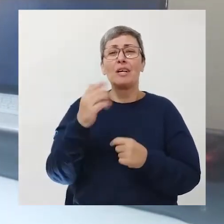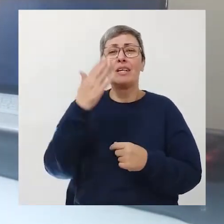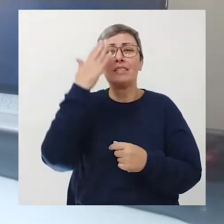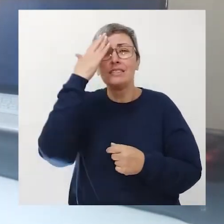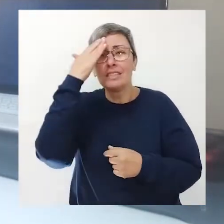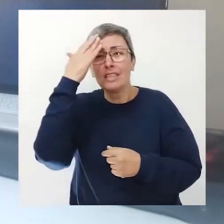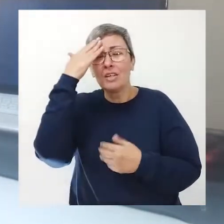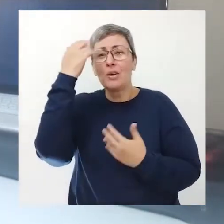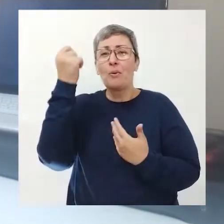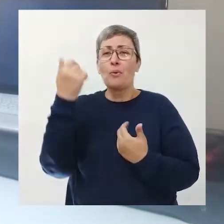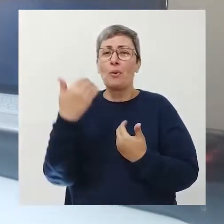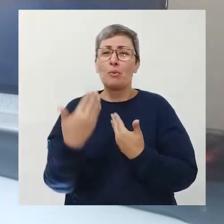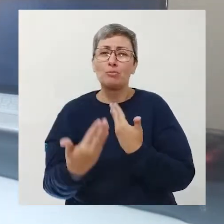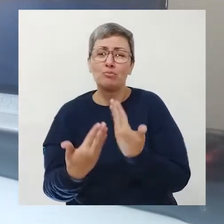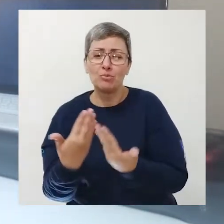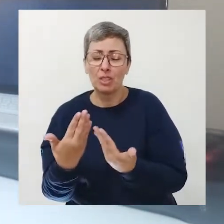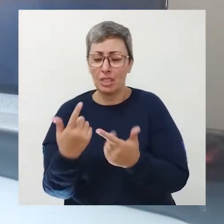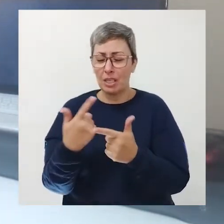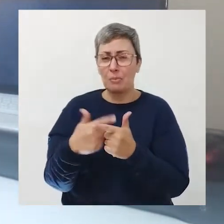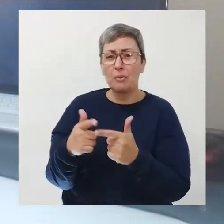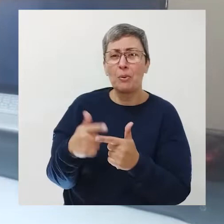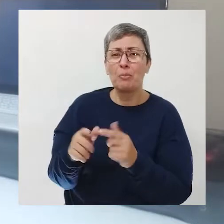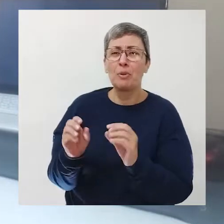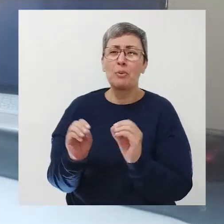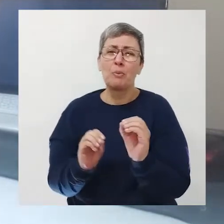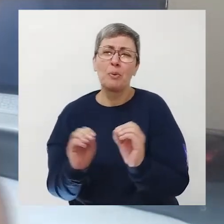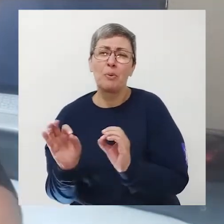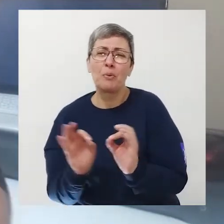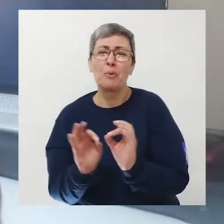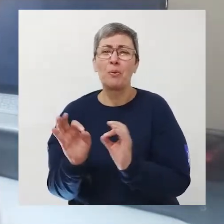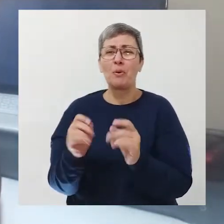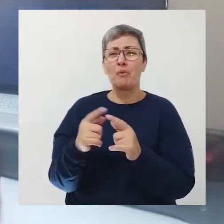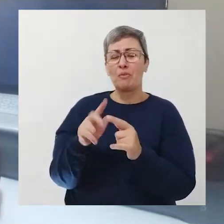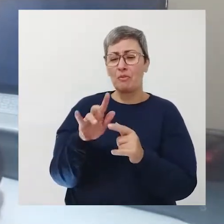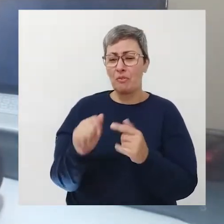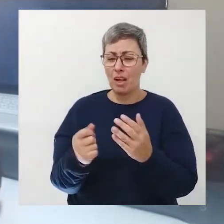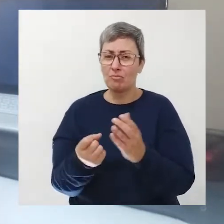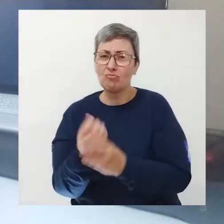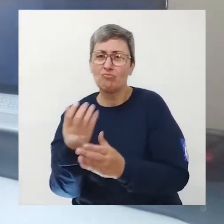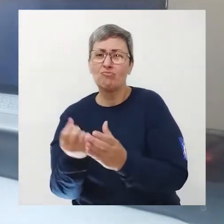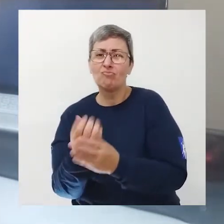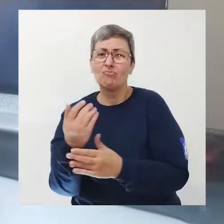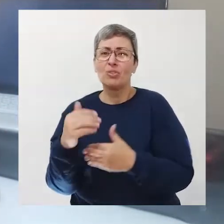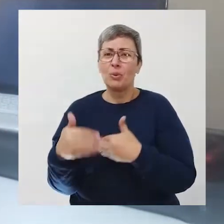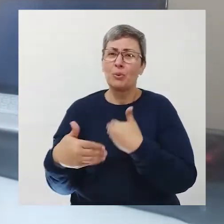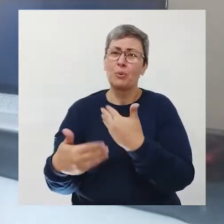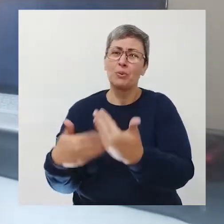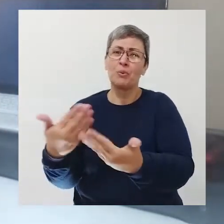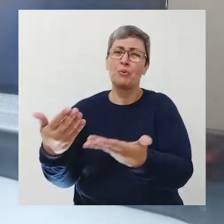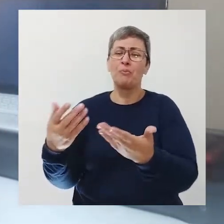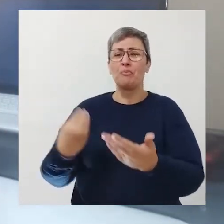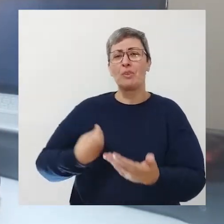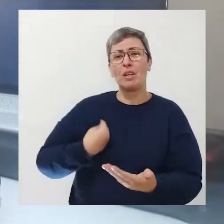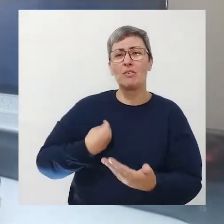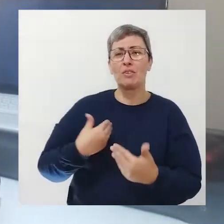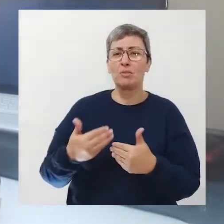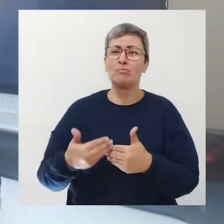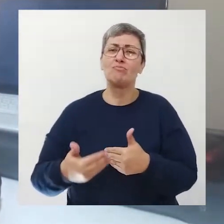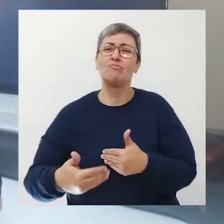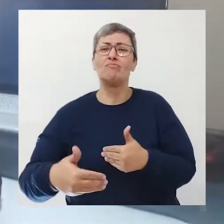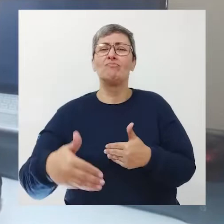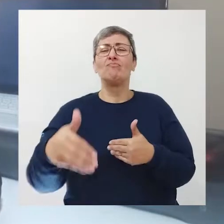sabe conduzir os problemas que vão aparecendo no decorrer dessa